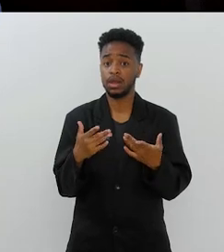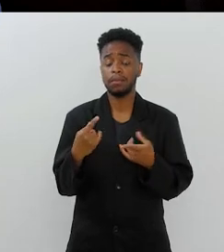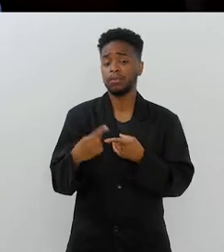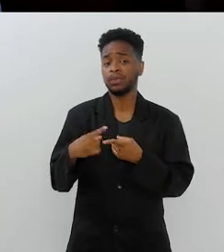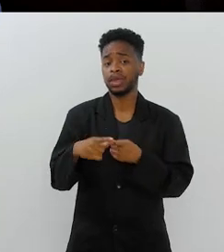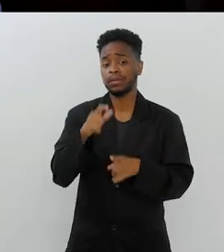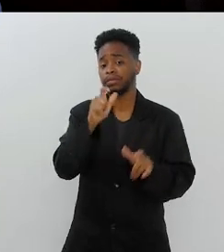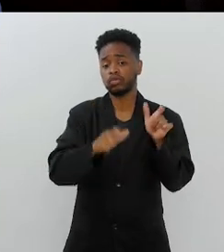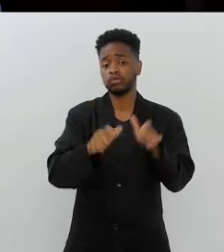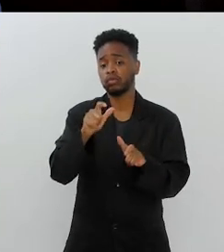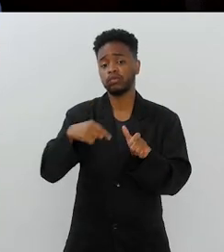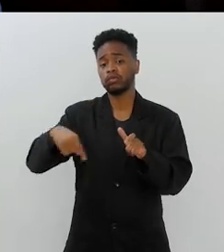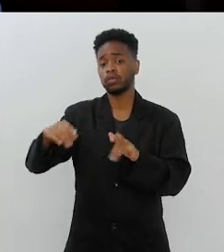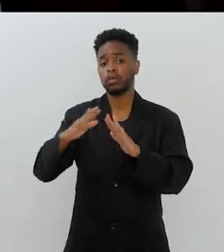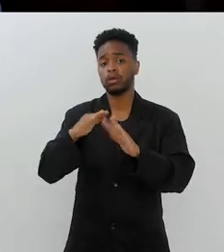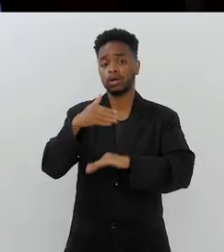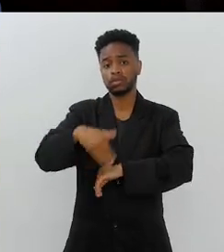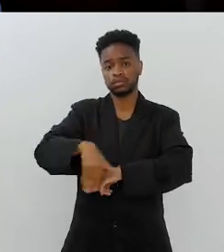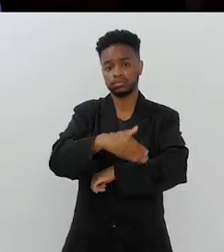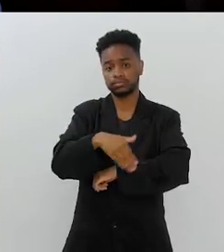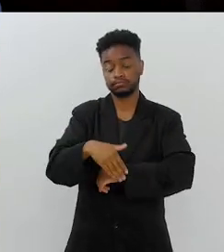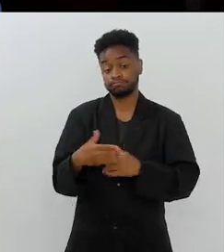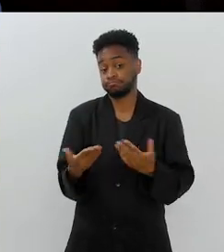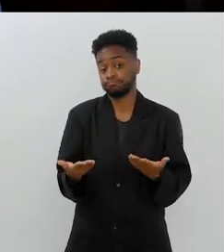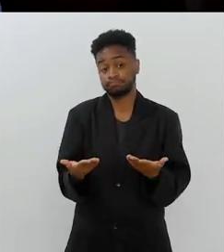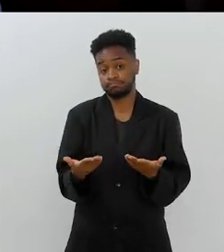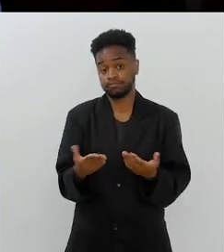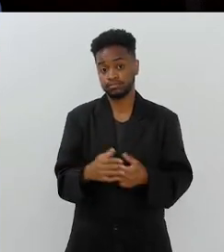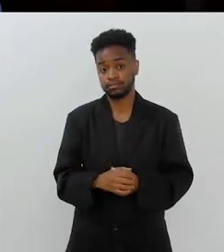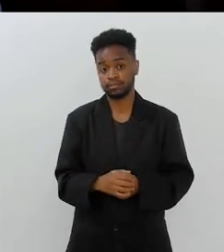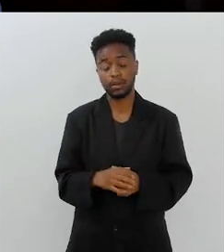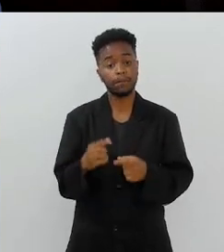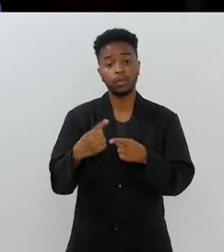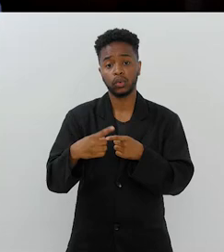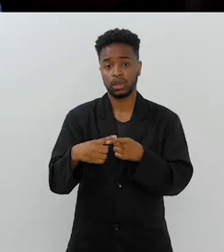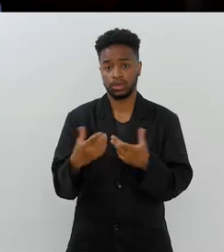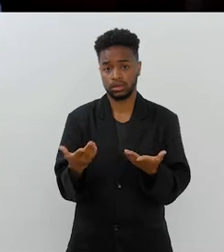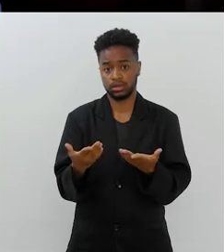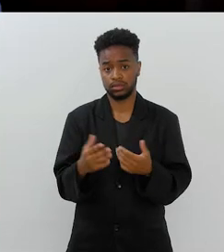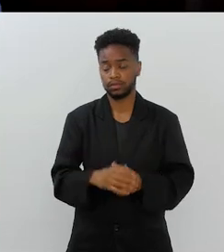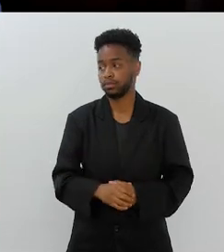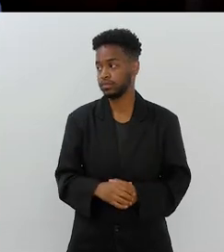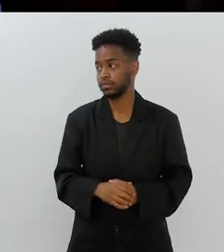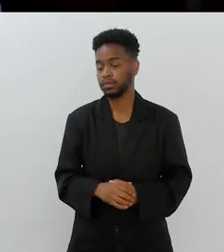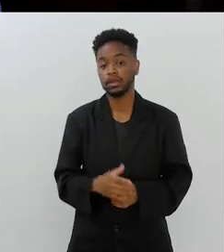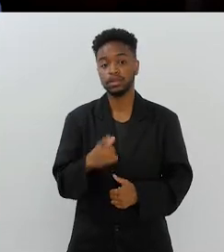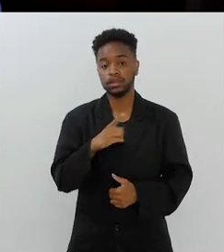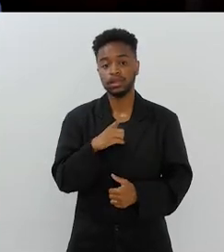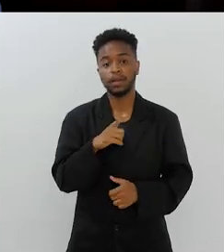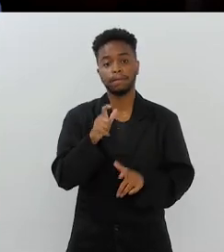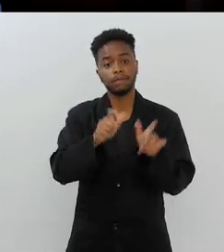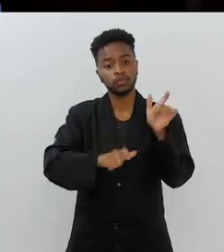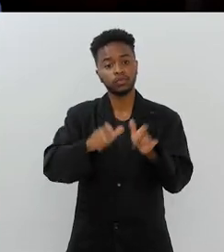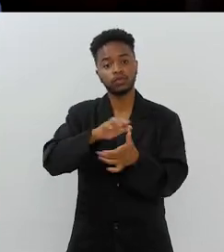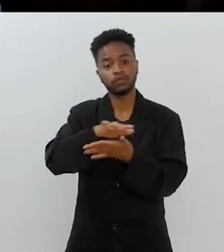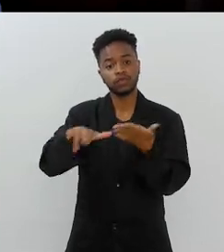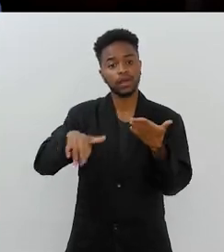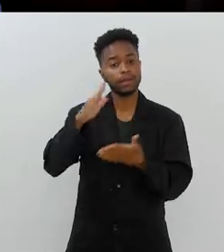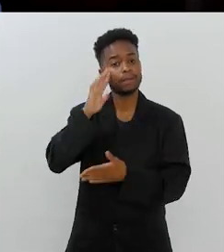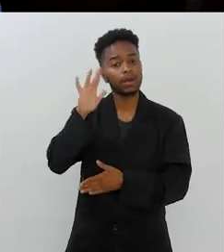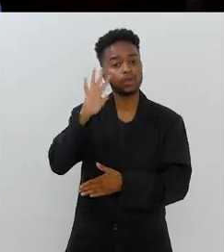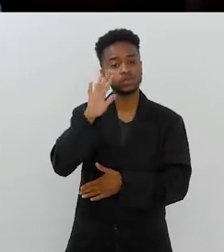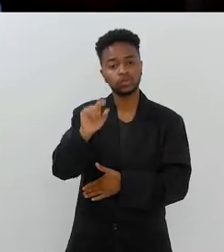o que levou esse homem para a rua? Sim, foi o que eu disse. Tem um motivo. Luzia, muitas